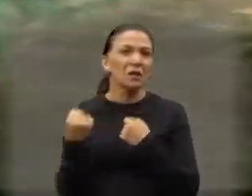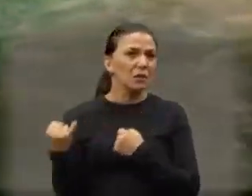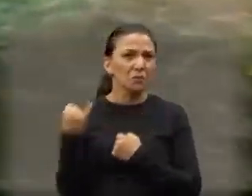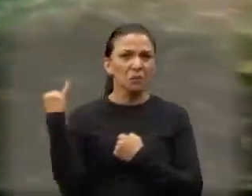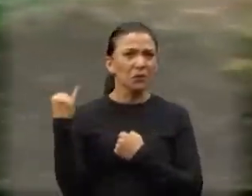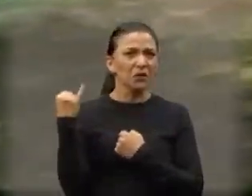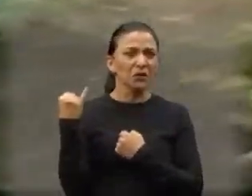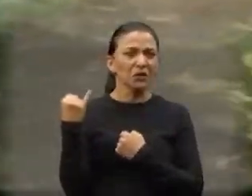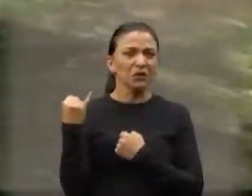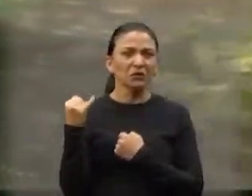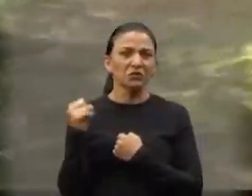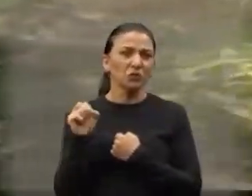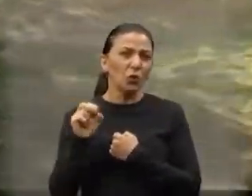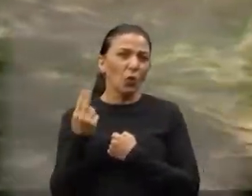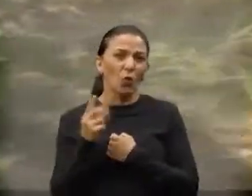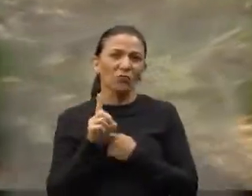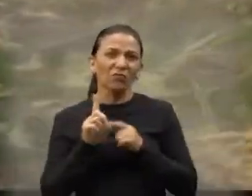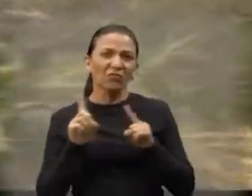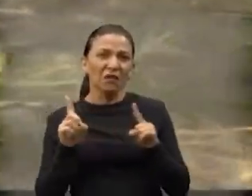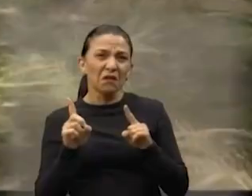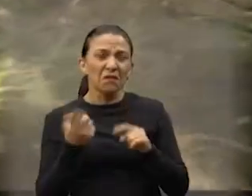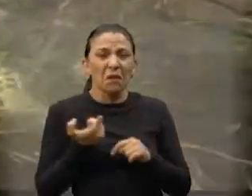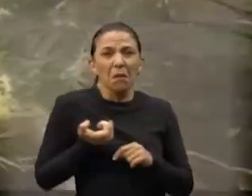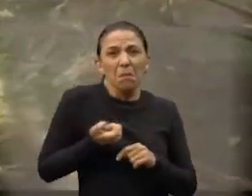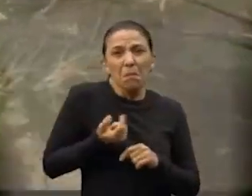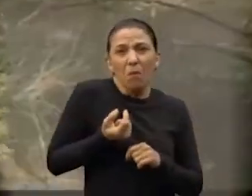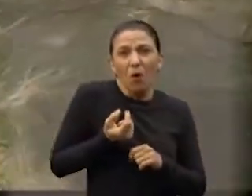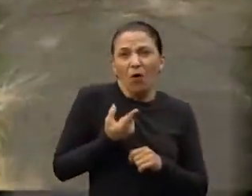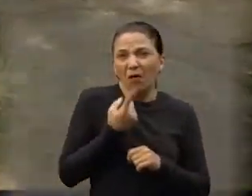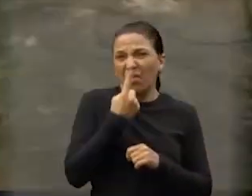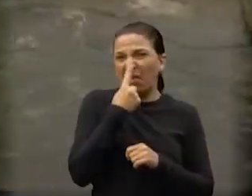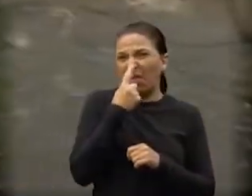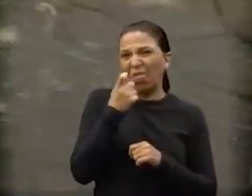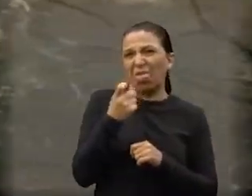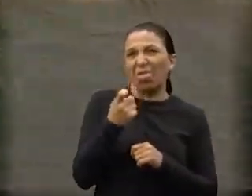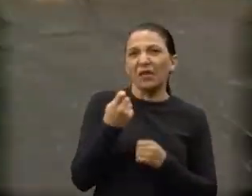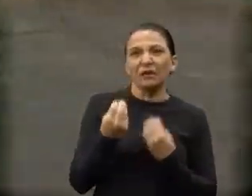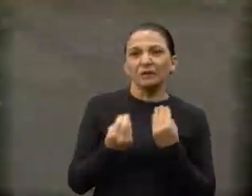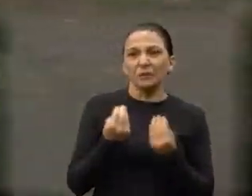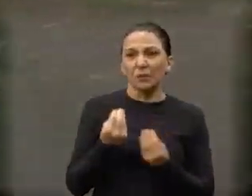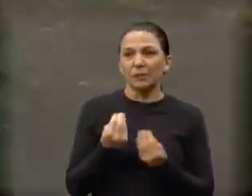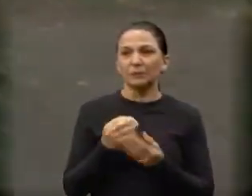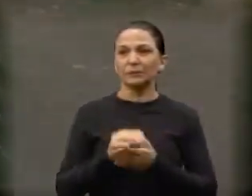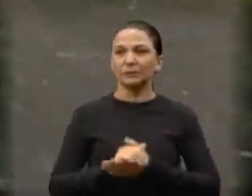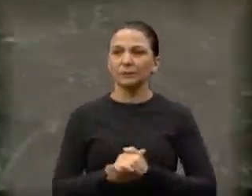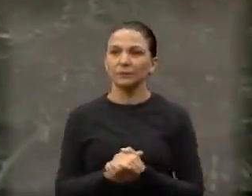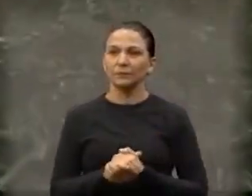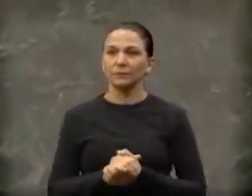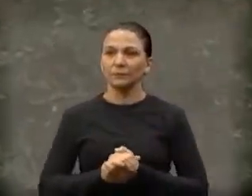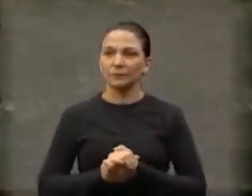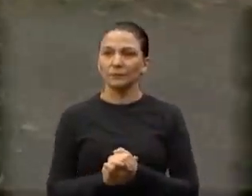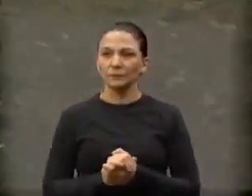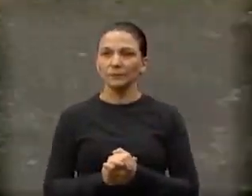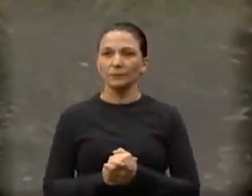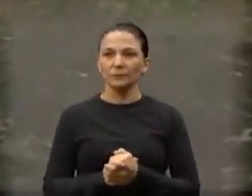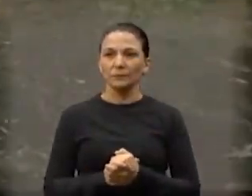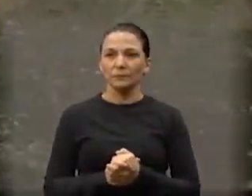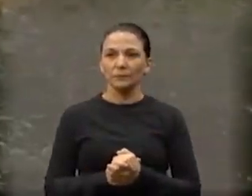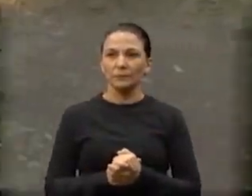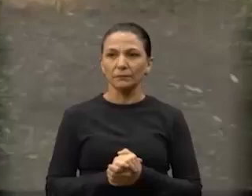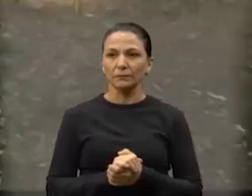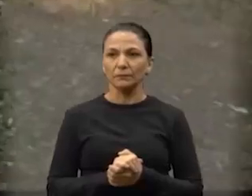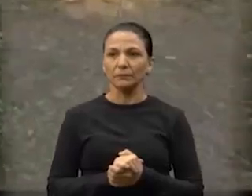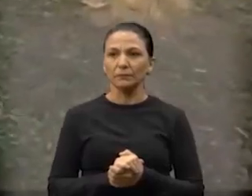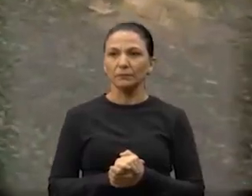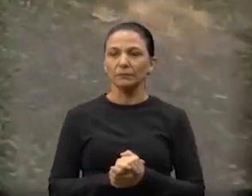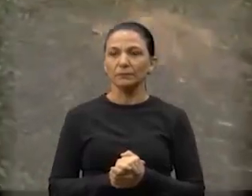esse esgoto? Hein? É pouco? Será que é pouco? Dá uma olhada. Vou cortar até por aqui mesmo, já. Olha